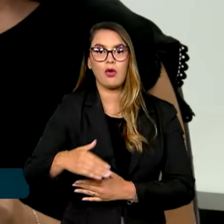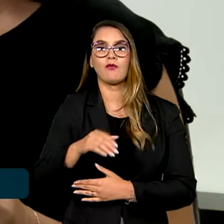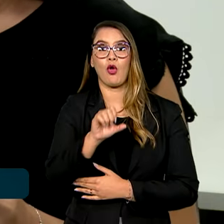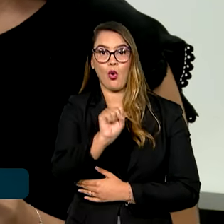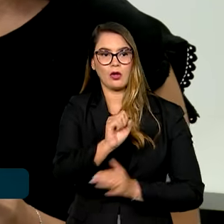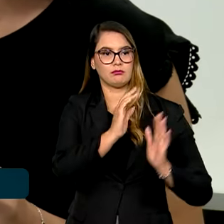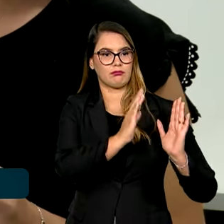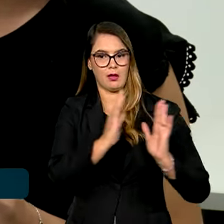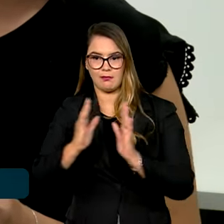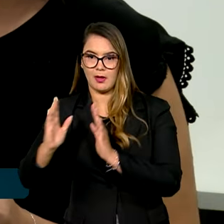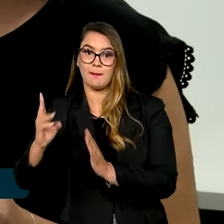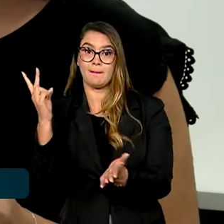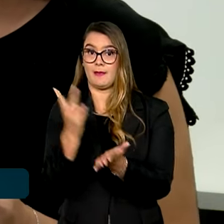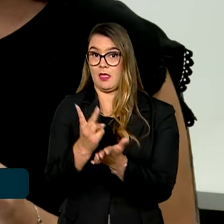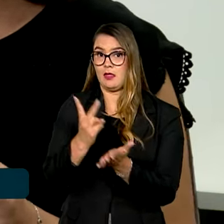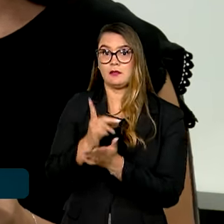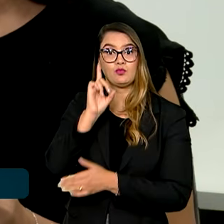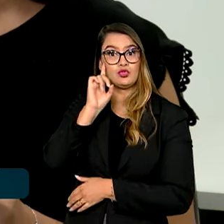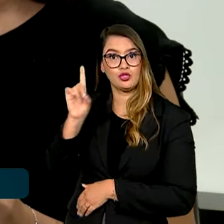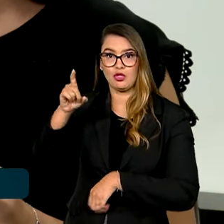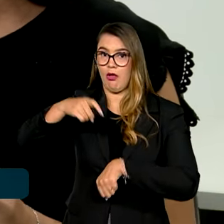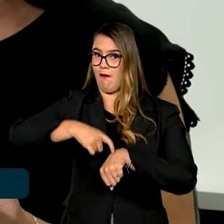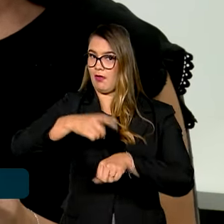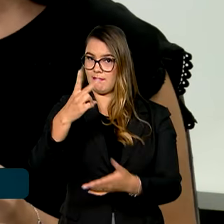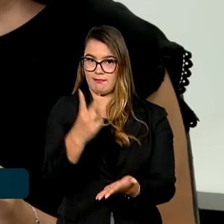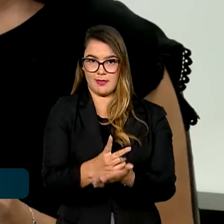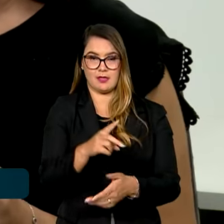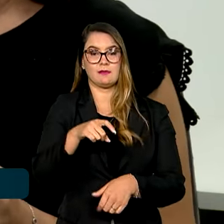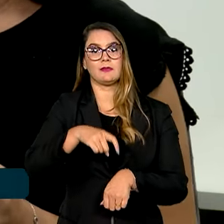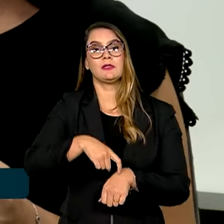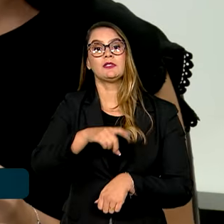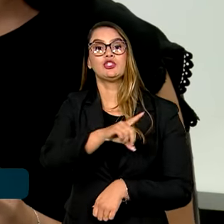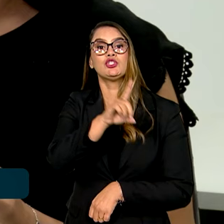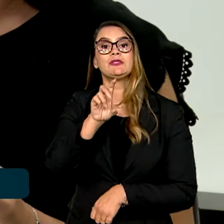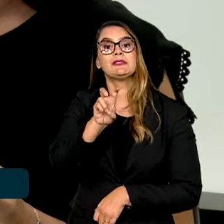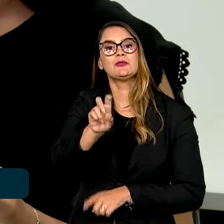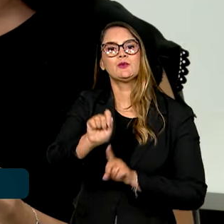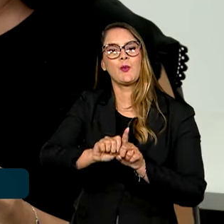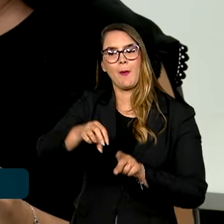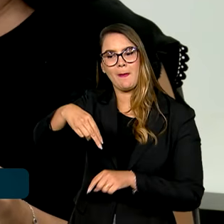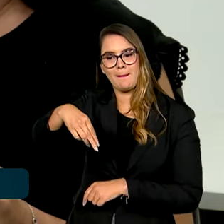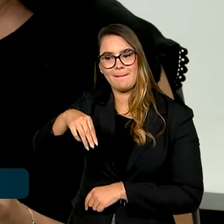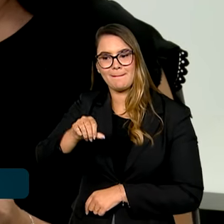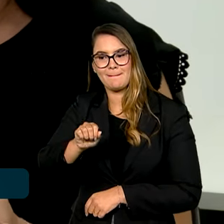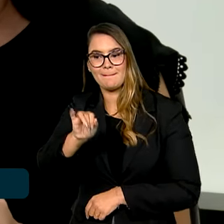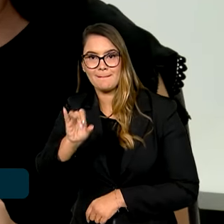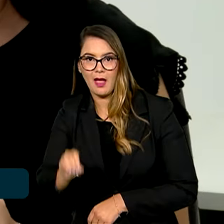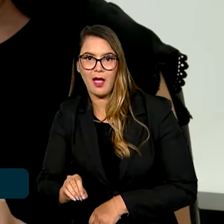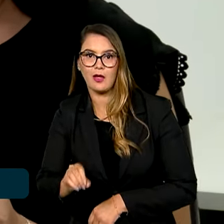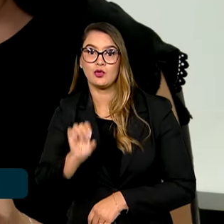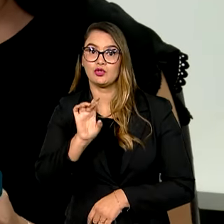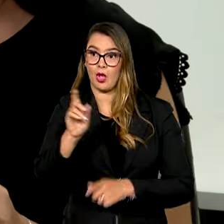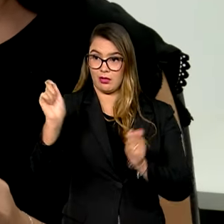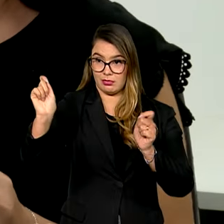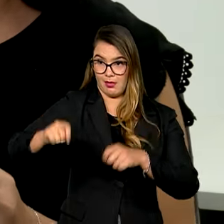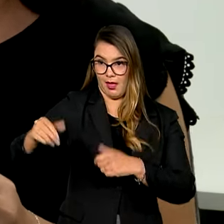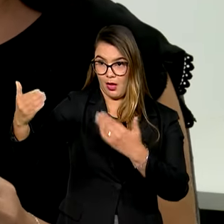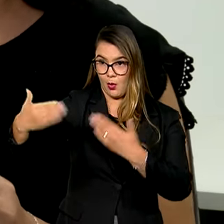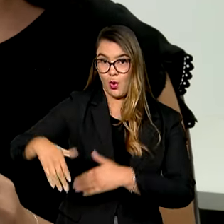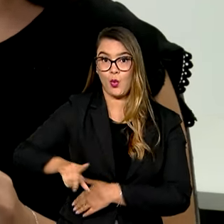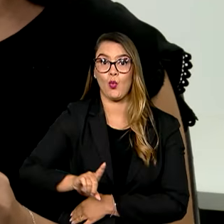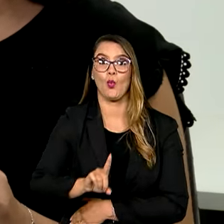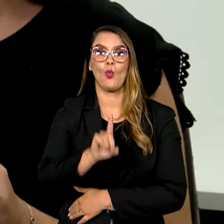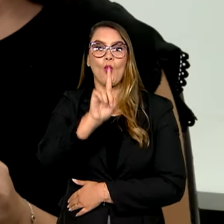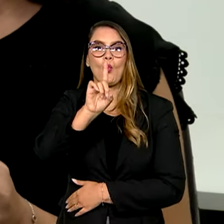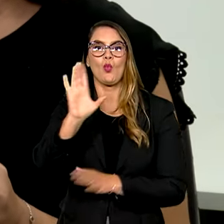oito grupos serão no mesmo dia e horário, 5 de maio. Por isso, só será possível concorrer às vagas de